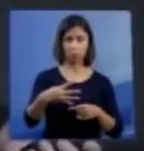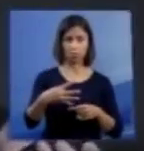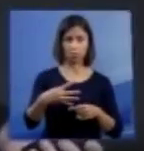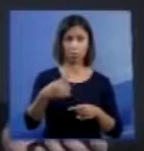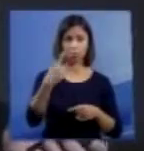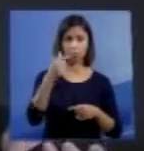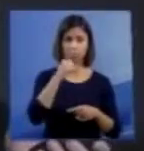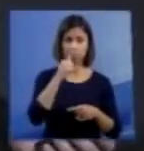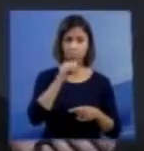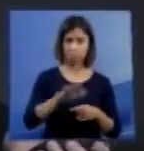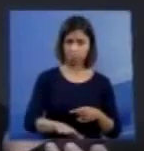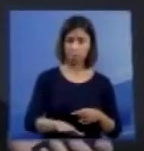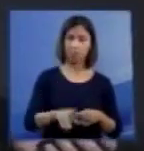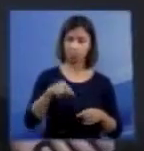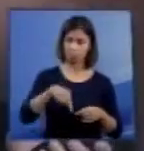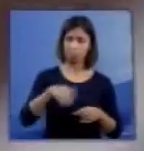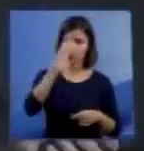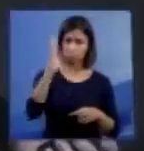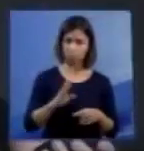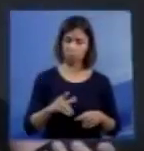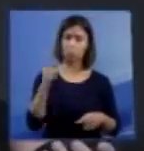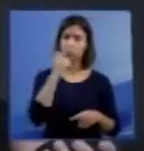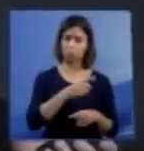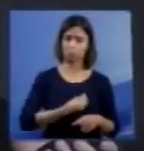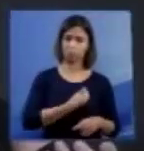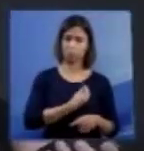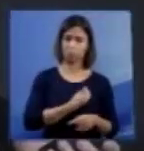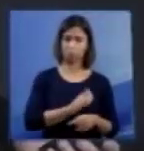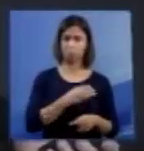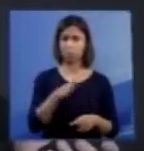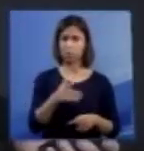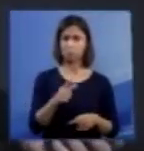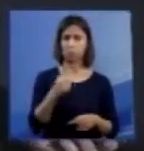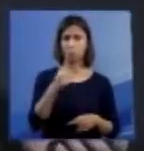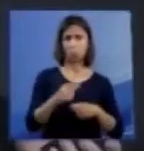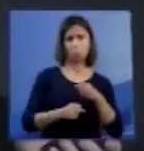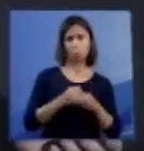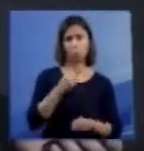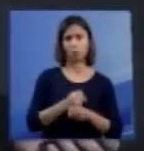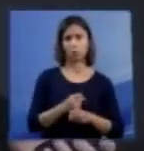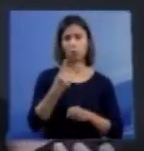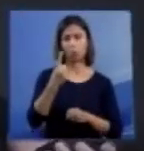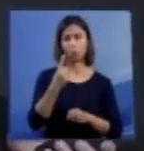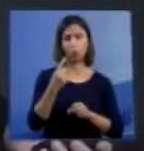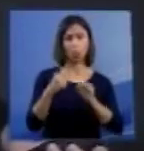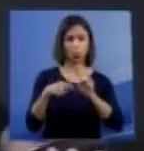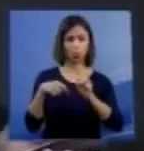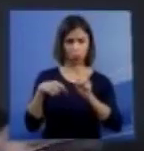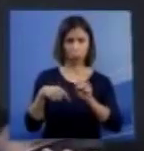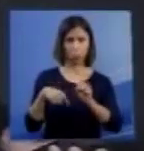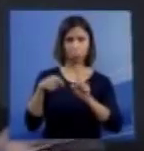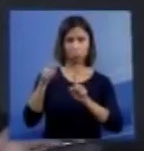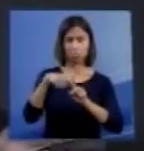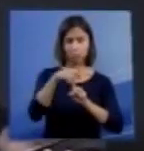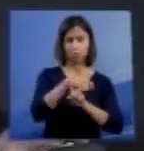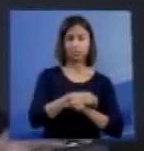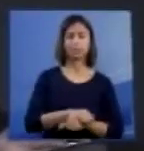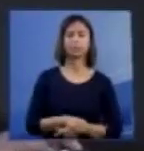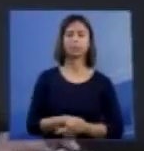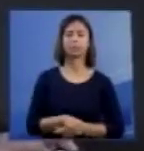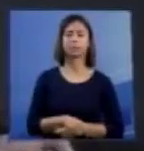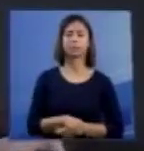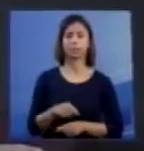caso de uma menina brasileira que sobreviveu um ano e oito meses. aqui nós temos,